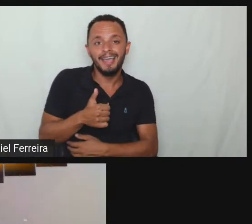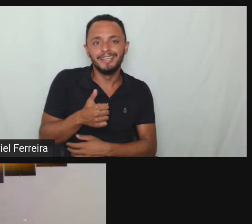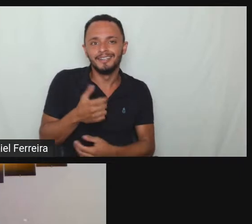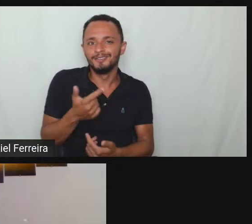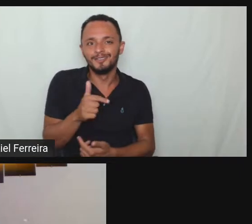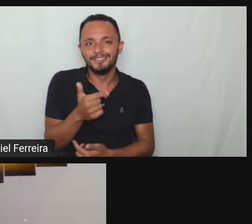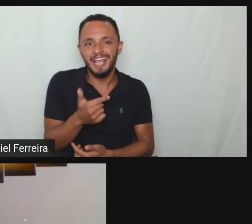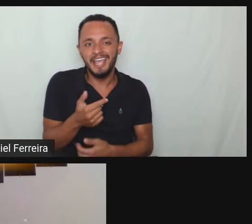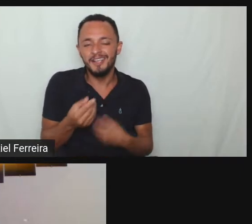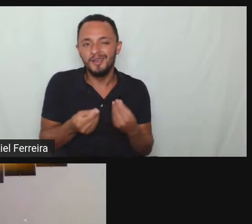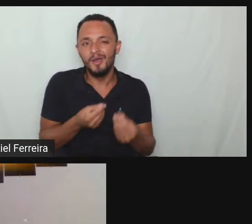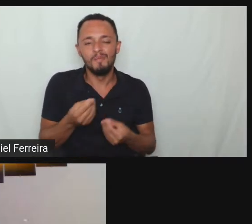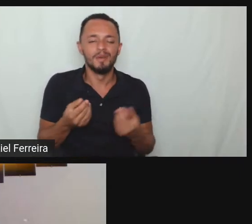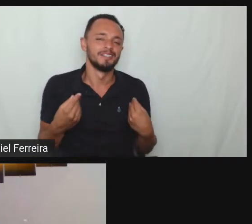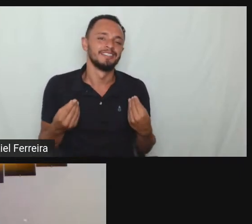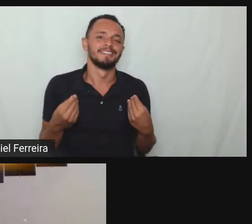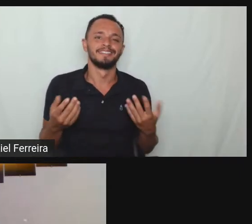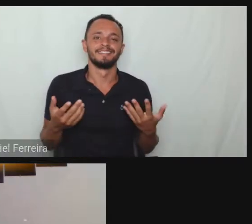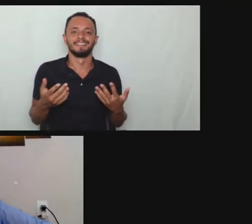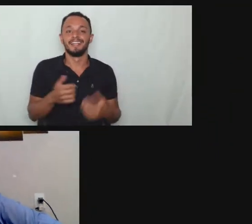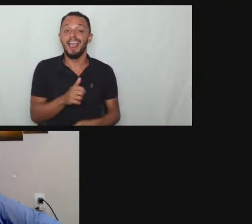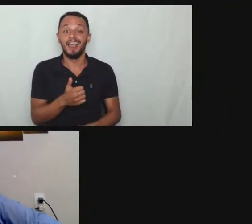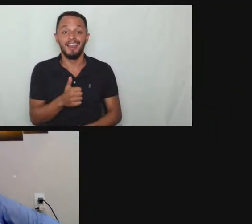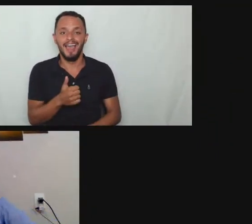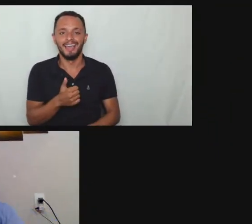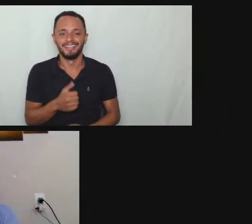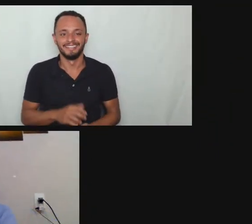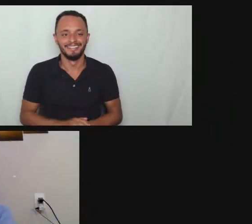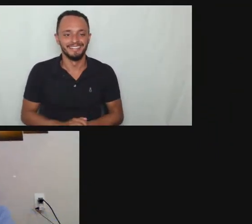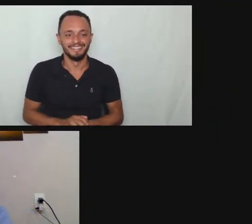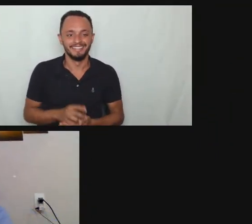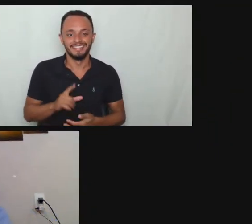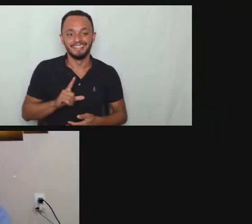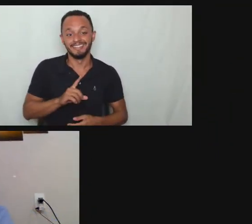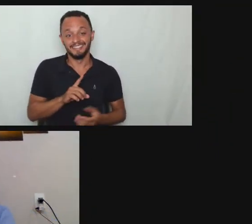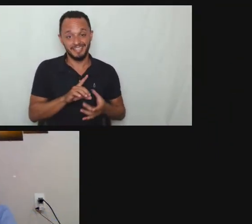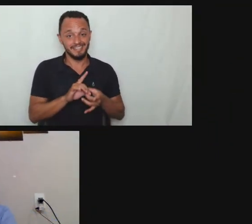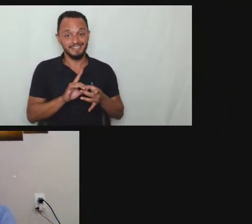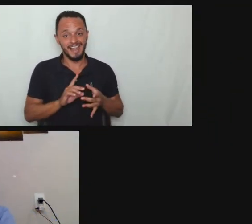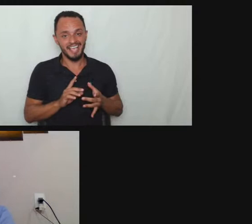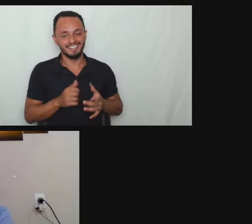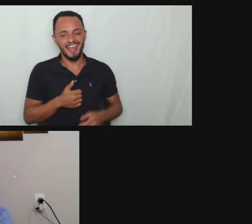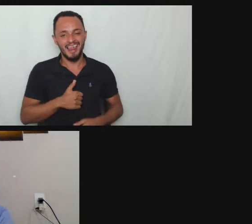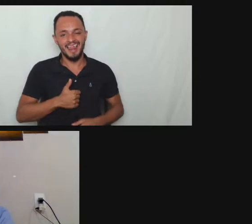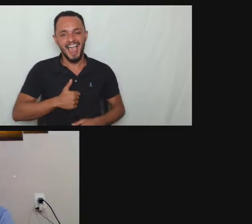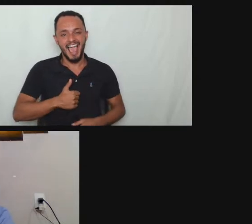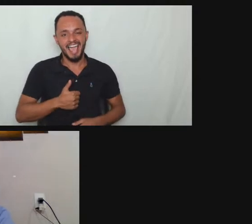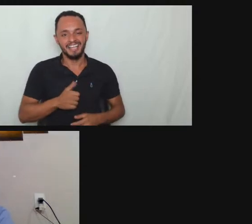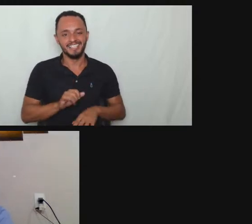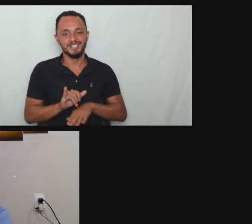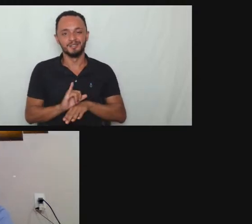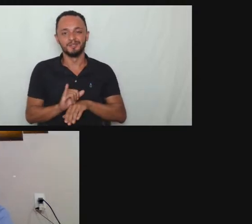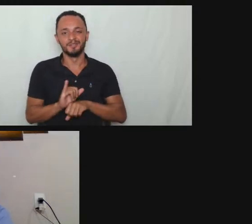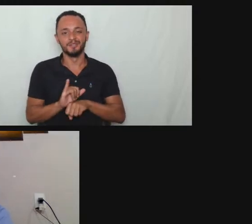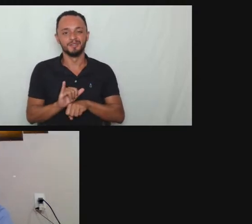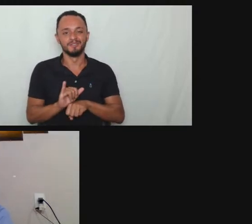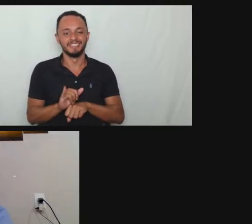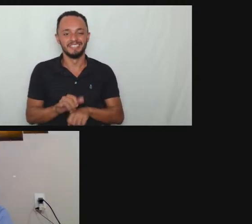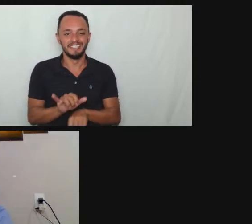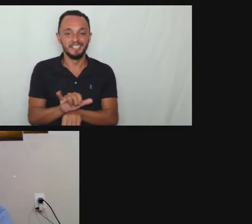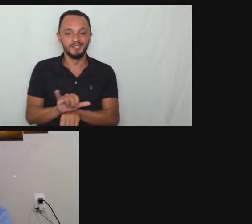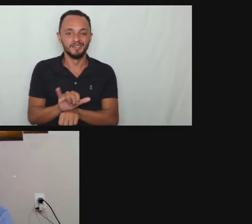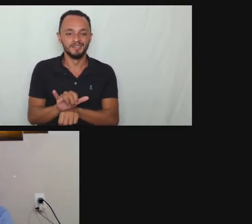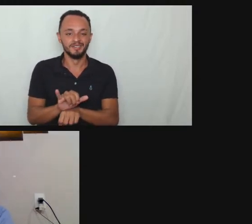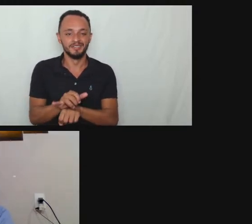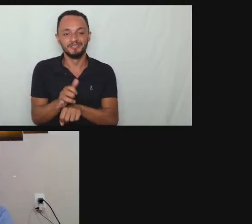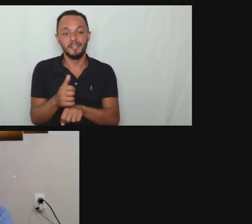pô galera é isso aí né deixa o like vou mandar aqui deixa o like aí meu povo deixa o like ativa o sininho